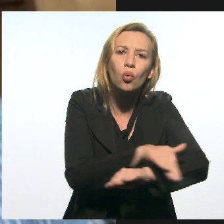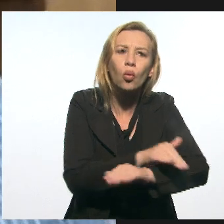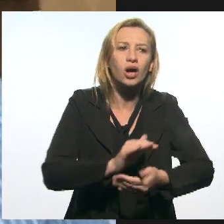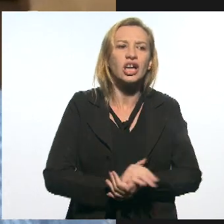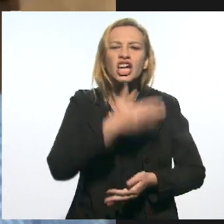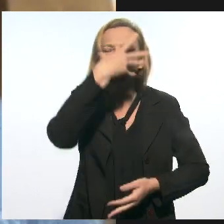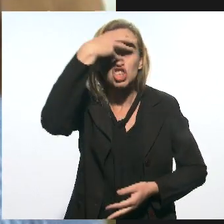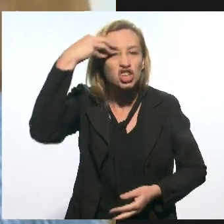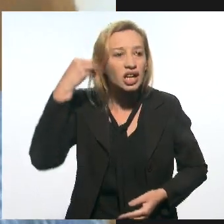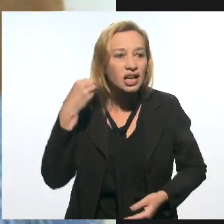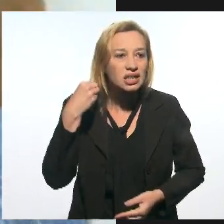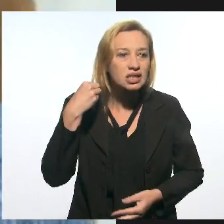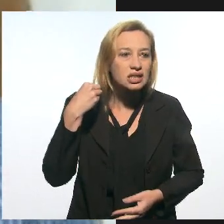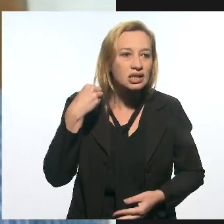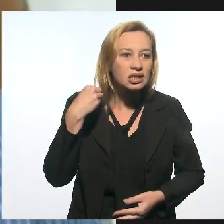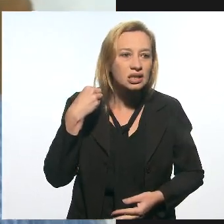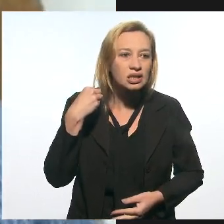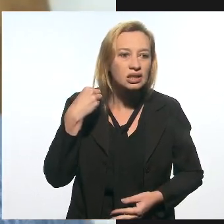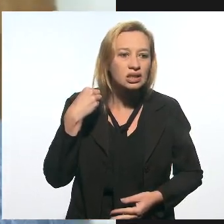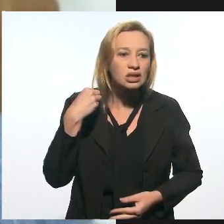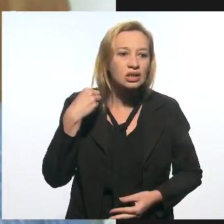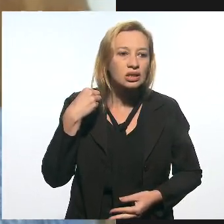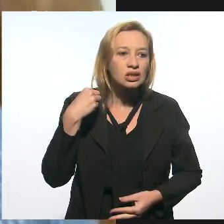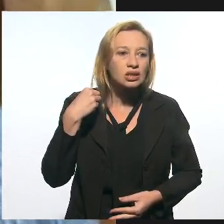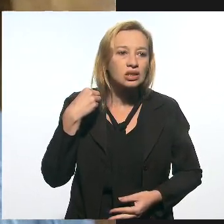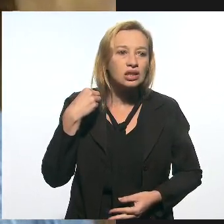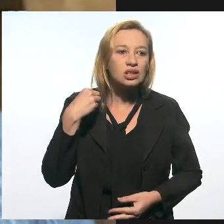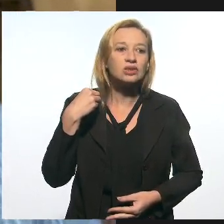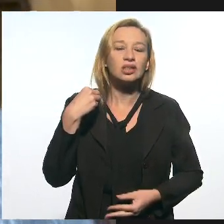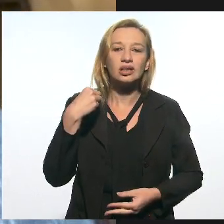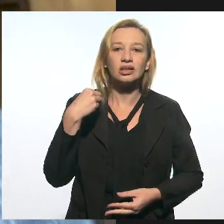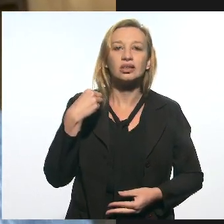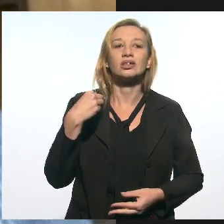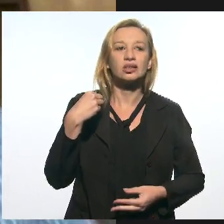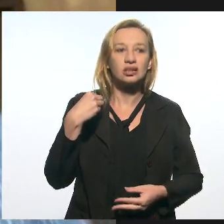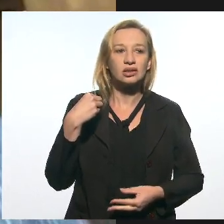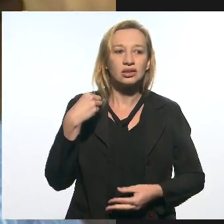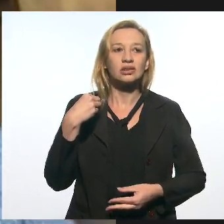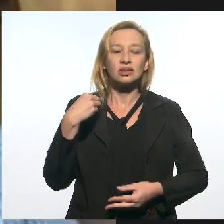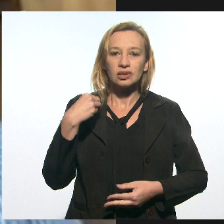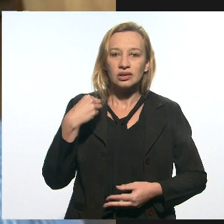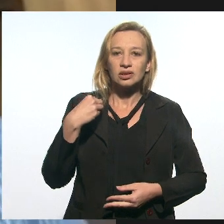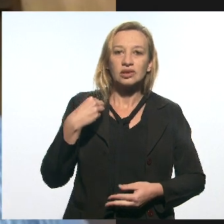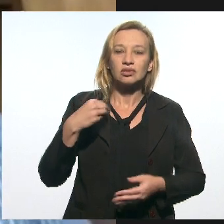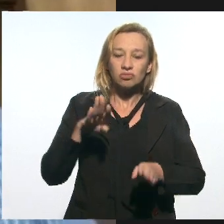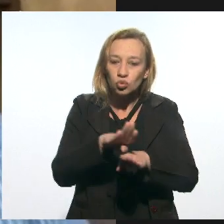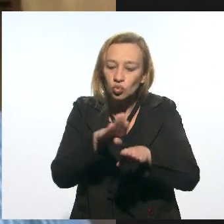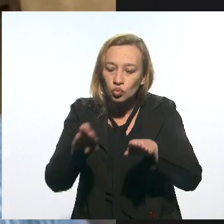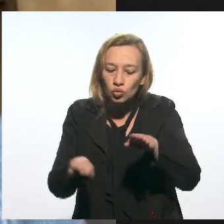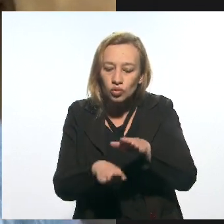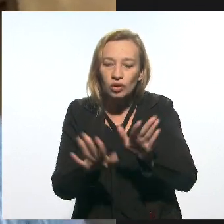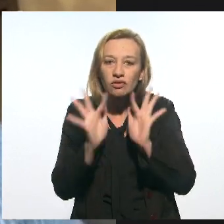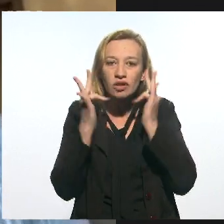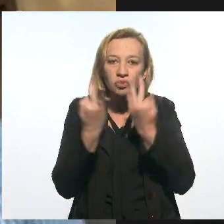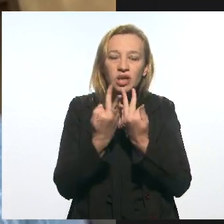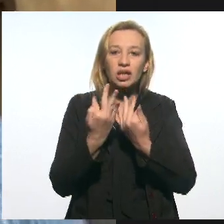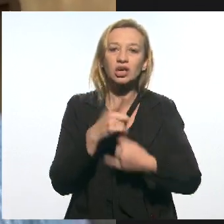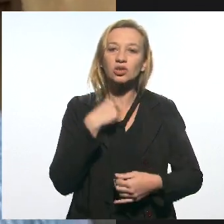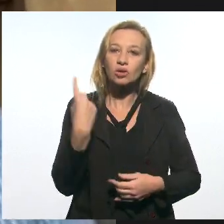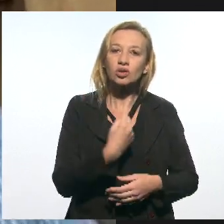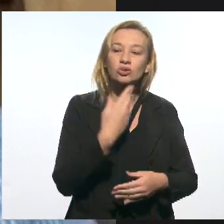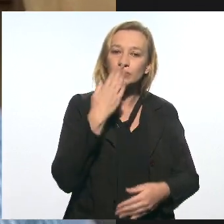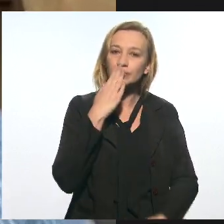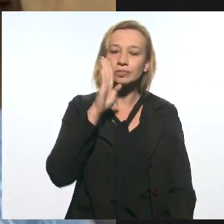que os policiais vêm também de origem humilde. Nós somos oriundos dessa mesma sociedade que juramos proteger com